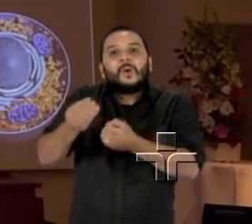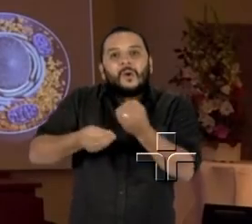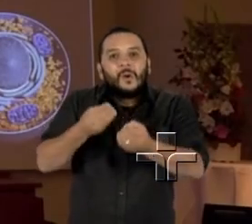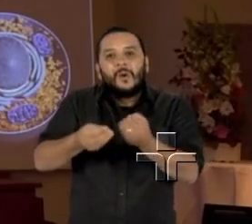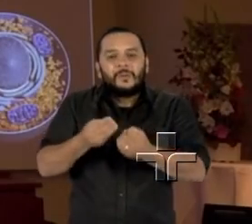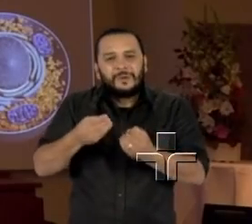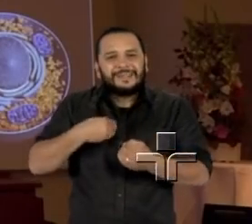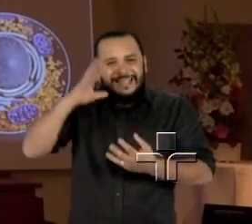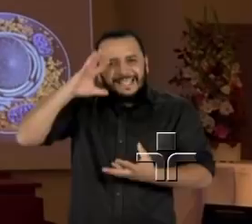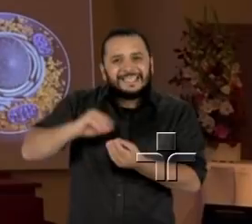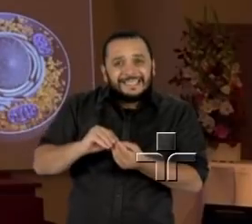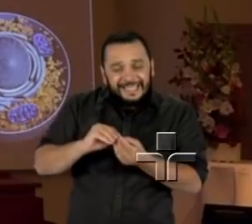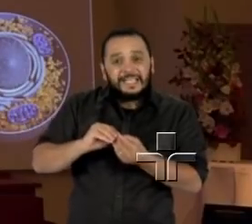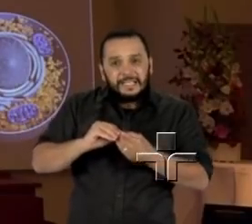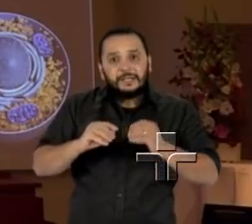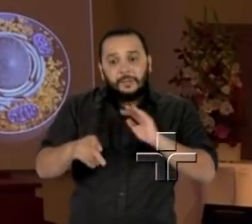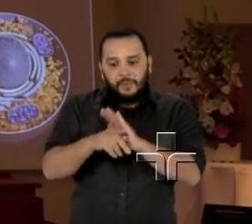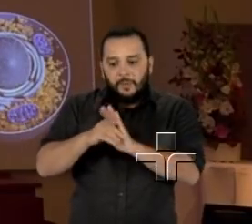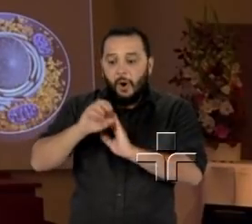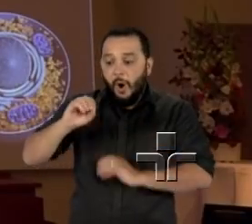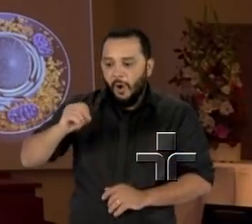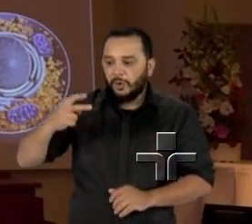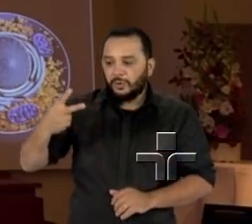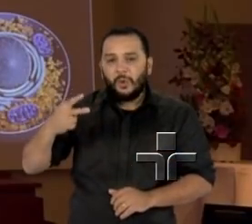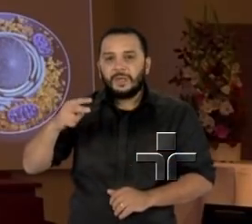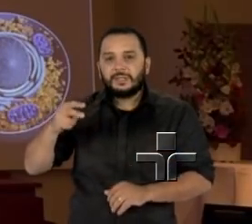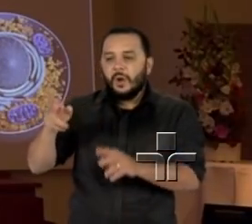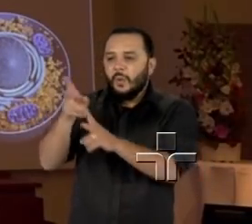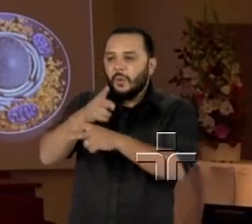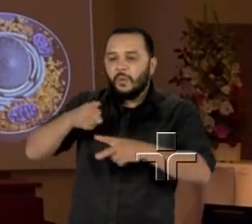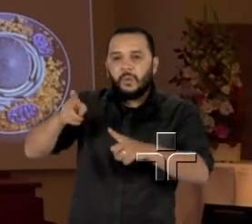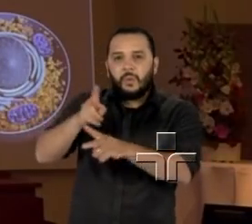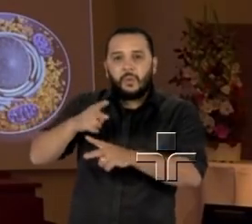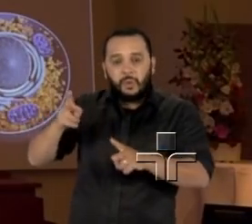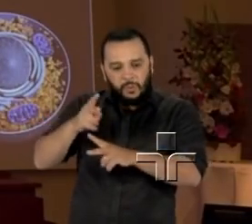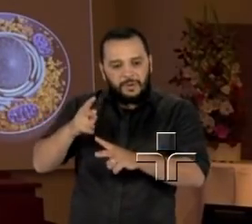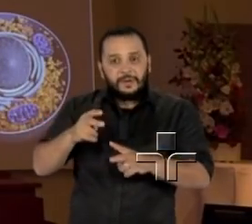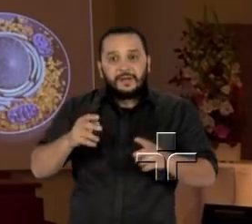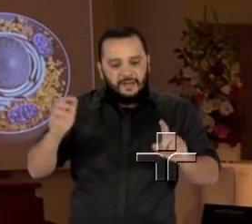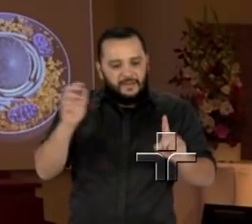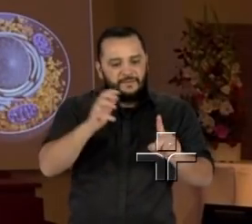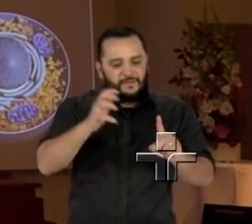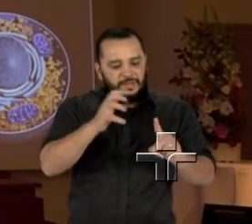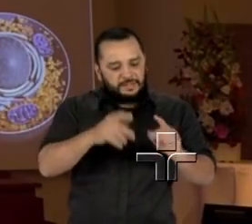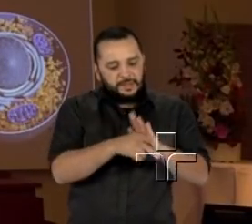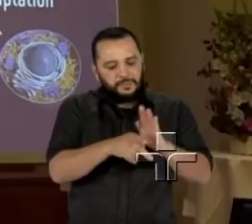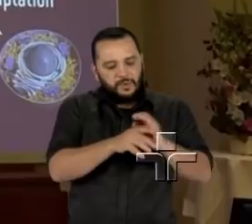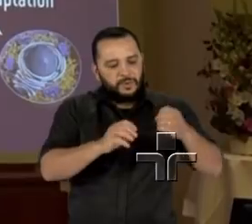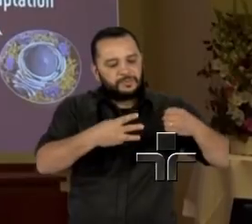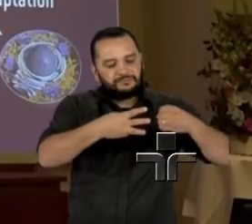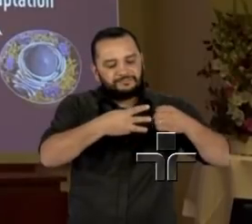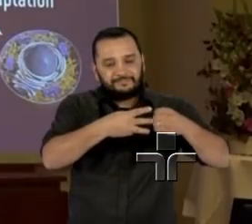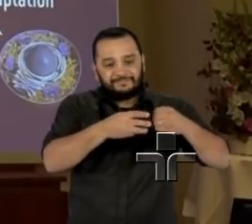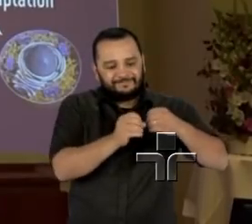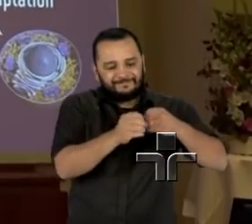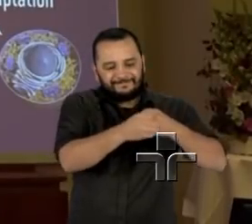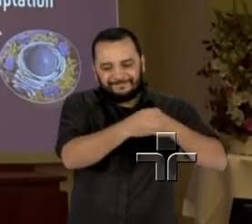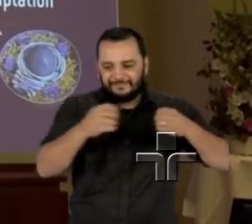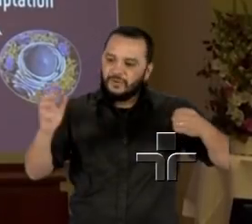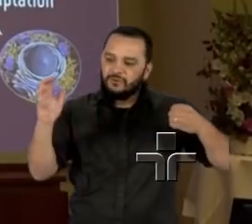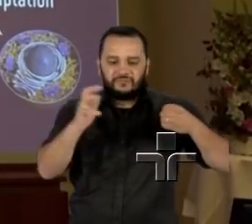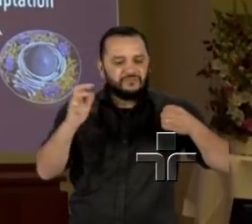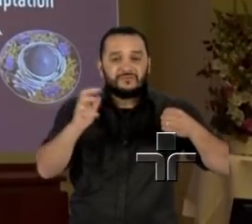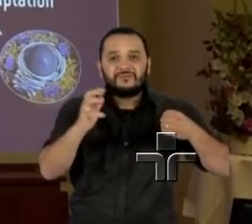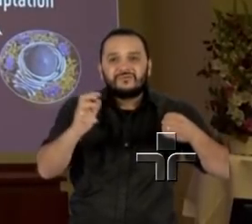para compreender como os níveis de oxigênio afetam o metabolismo das células e as funções fisiológicas. Isso abre caminho para